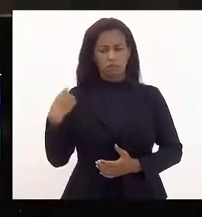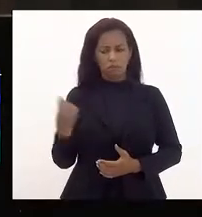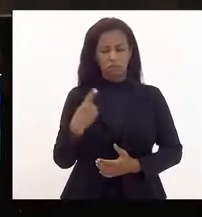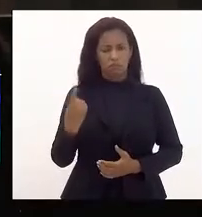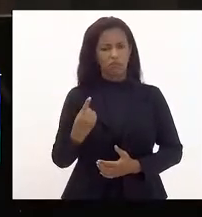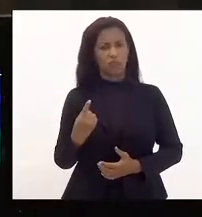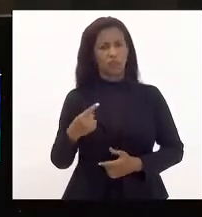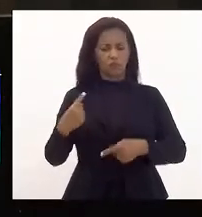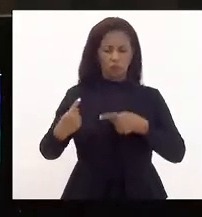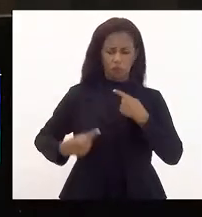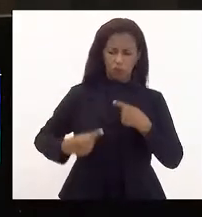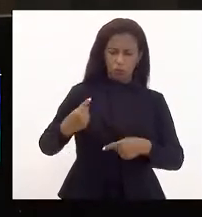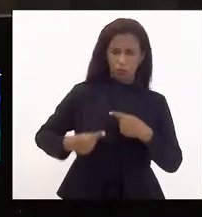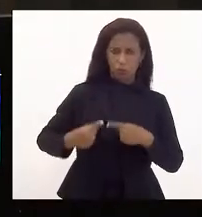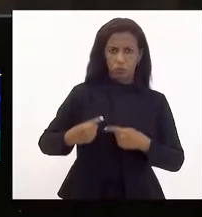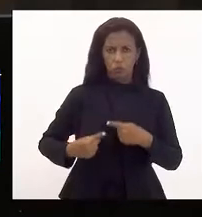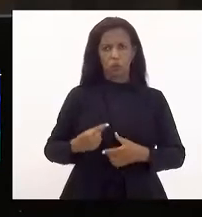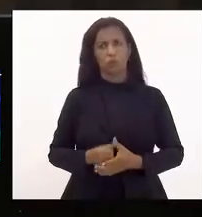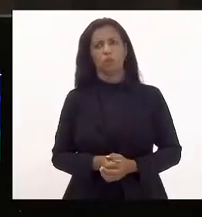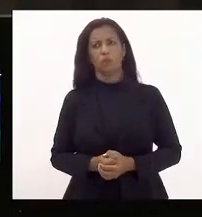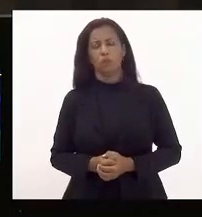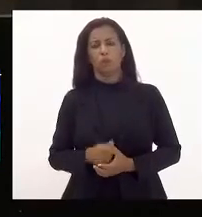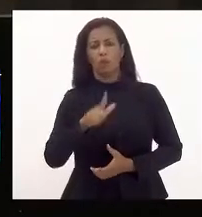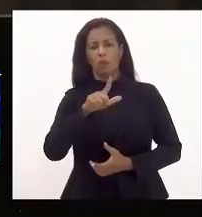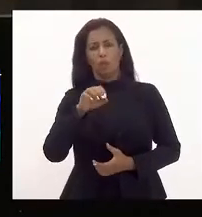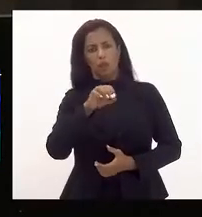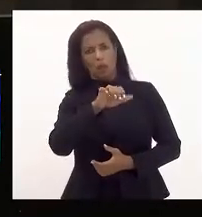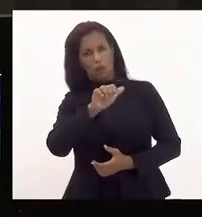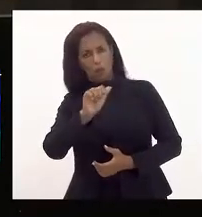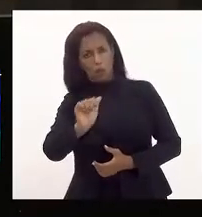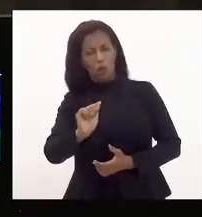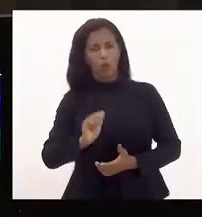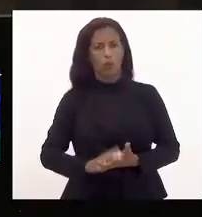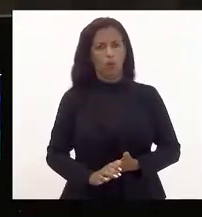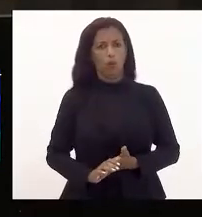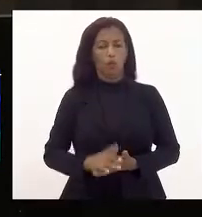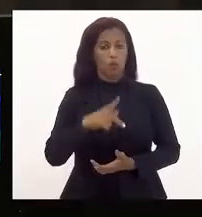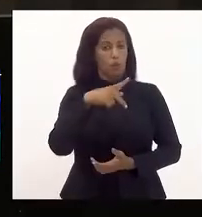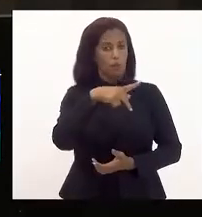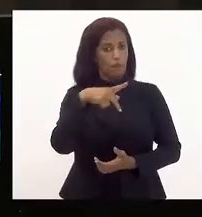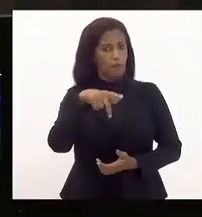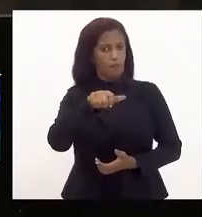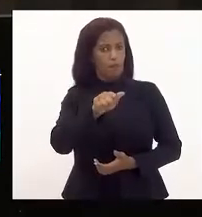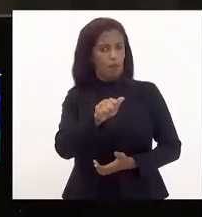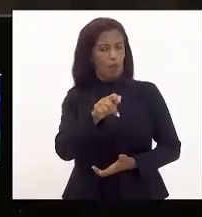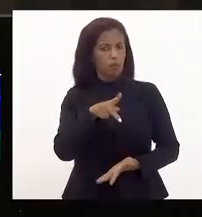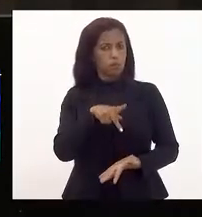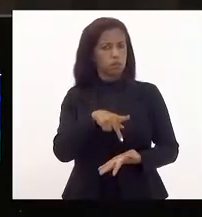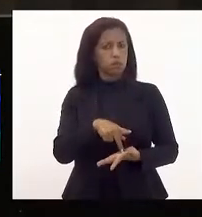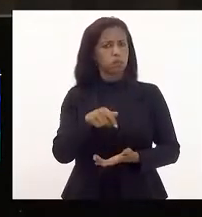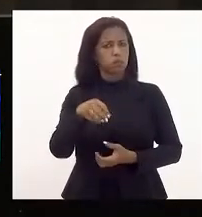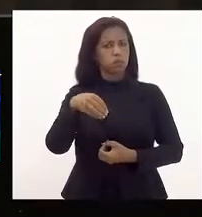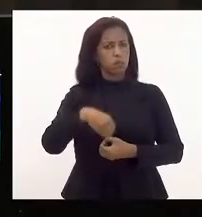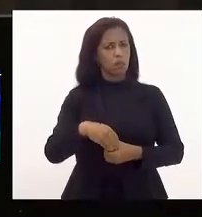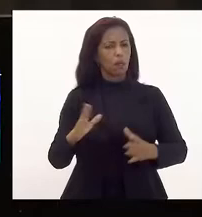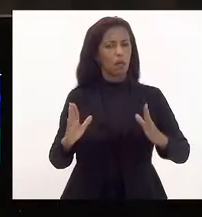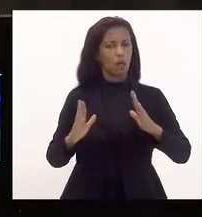despeito da discussão da LOA e do PPA, oficialmente na casa,